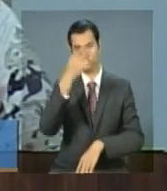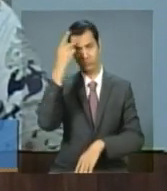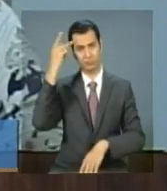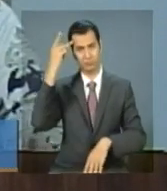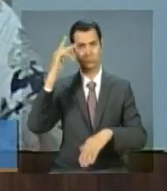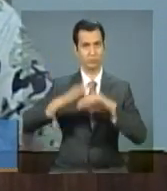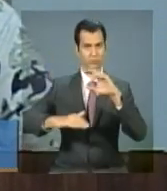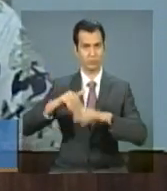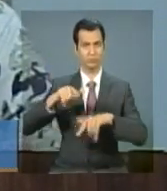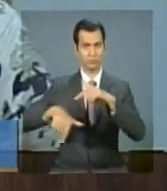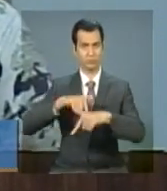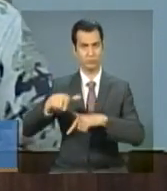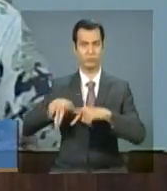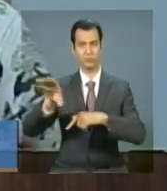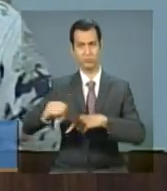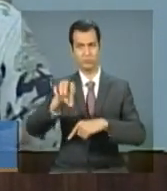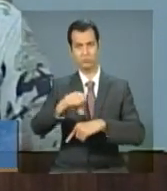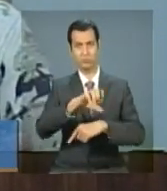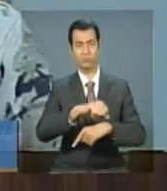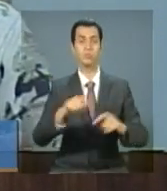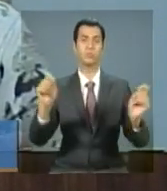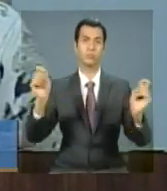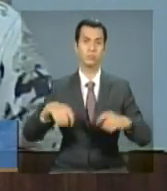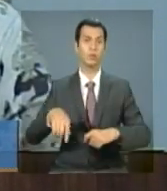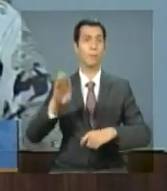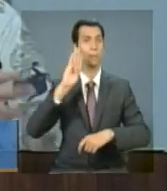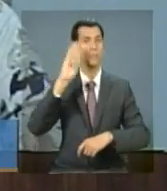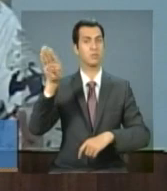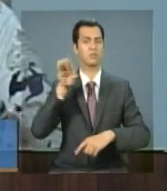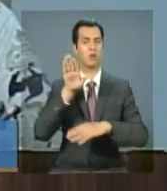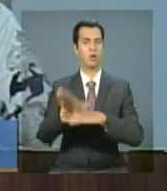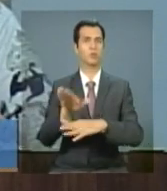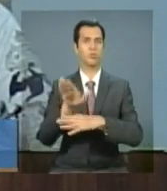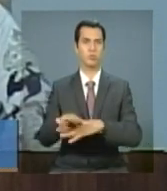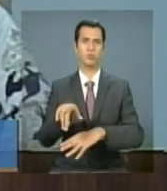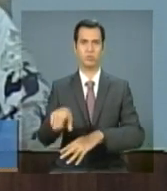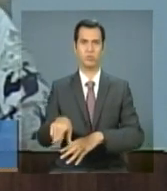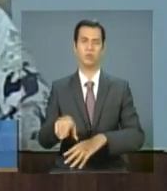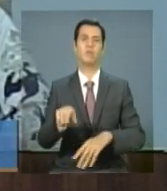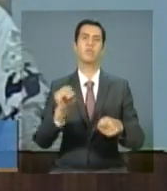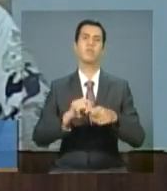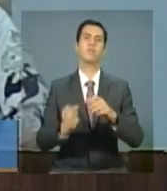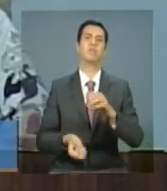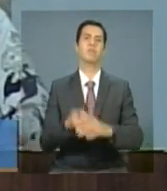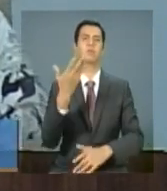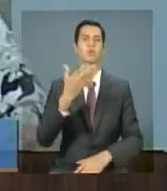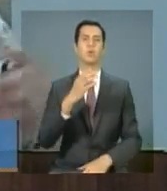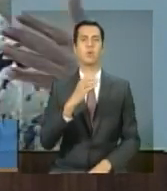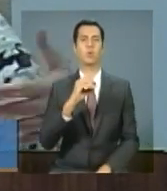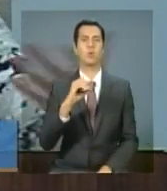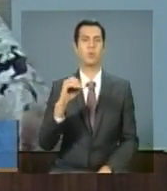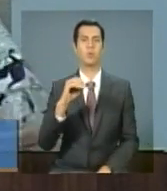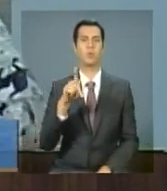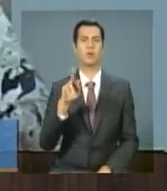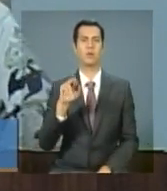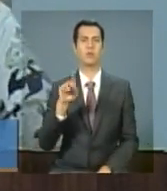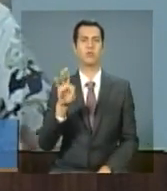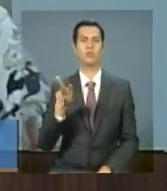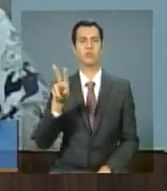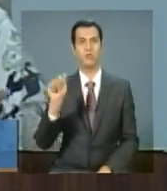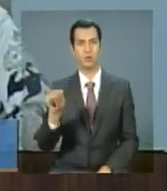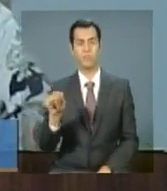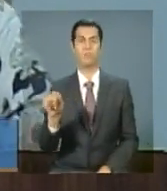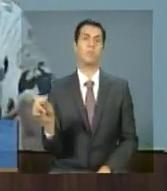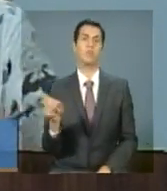privilegiados no processo de coleta seletiva, priorizando cooperativas de catadores e não fazendo coletas por